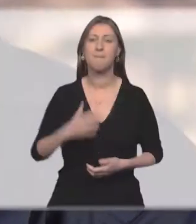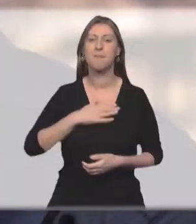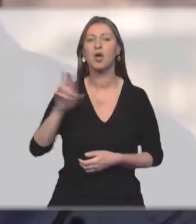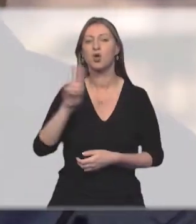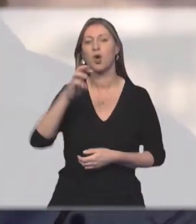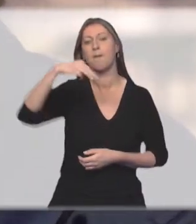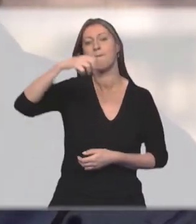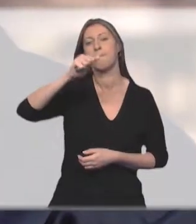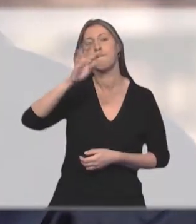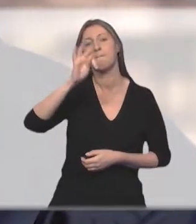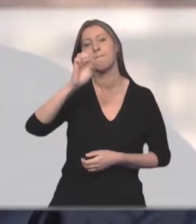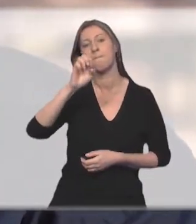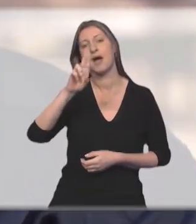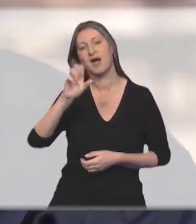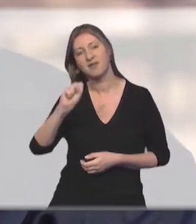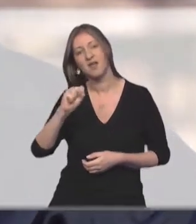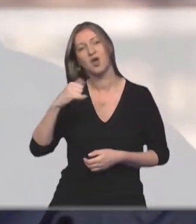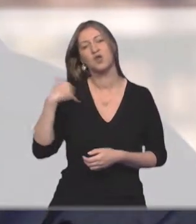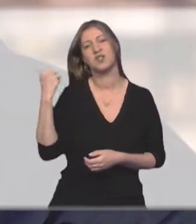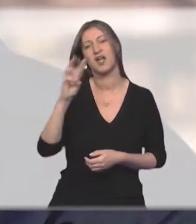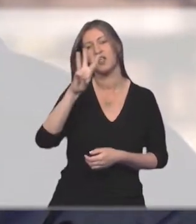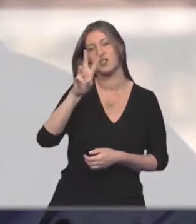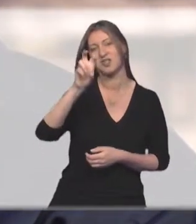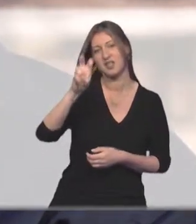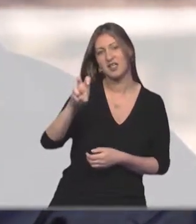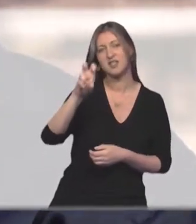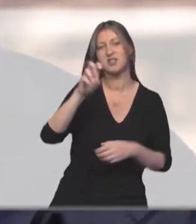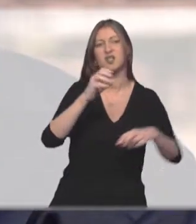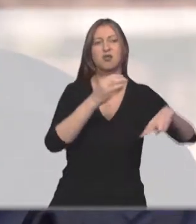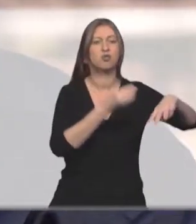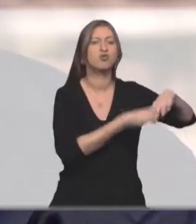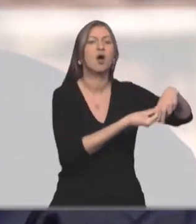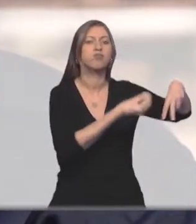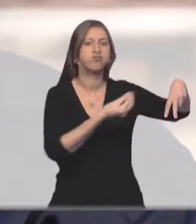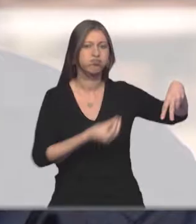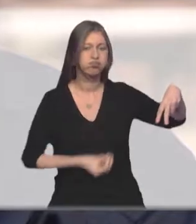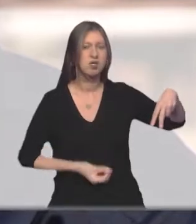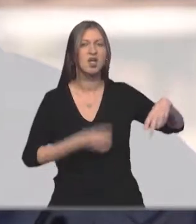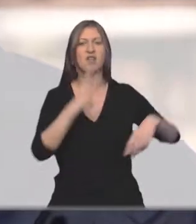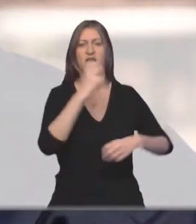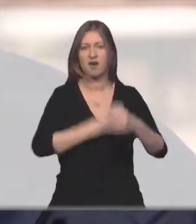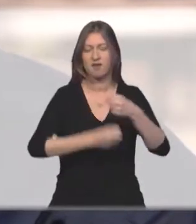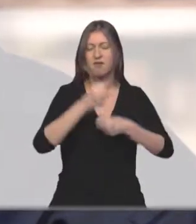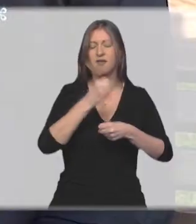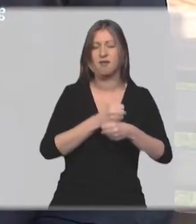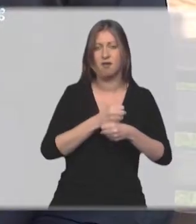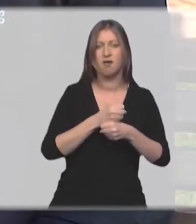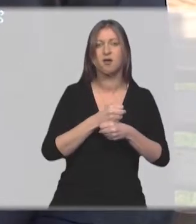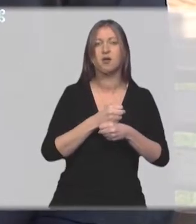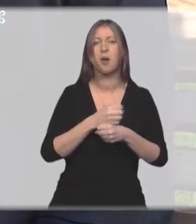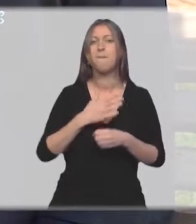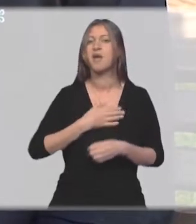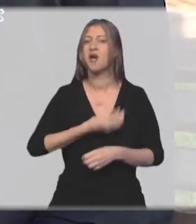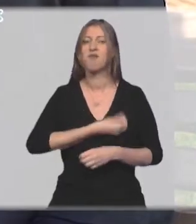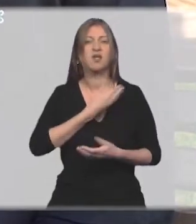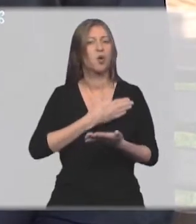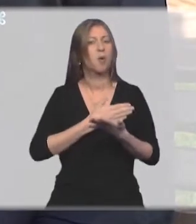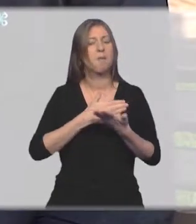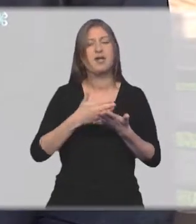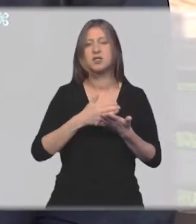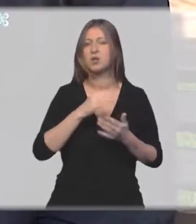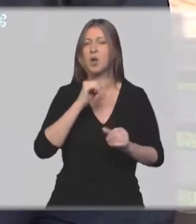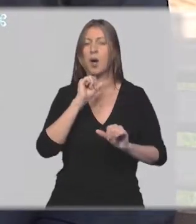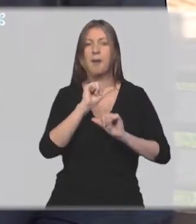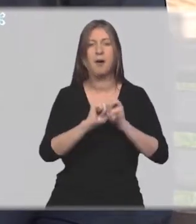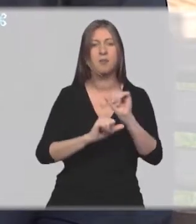Meu nome é Matheus, tenho 35 anos, sou transplantado quase 3 anos e minha vida começou